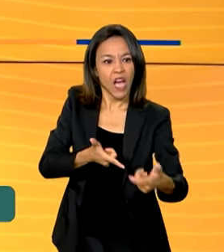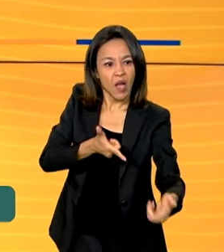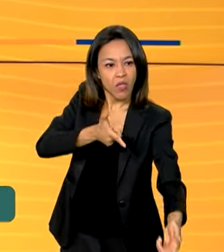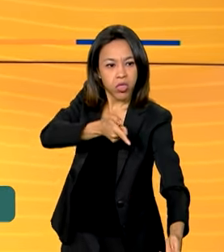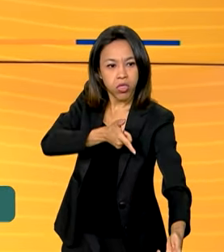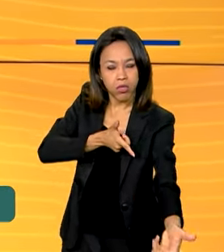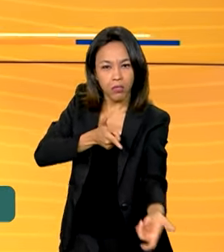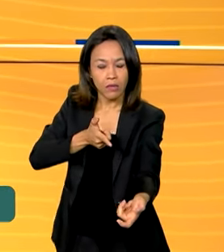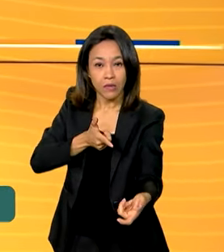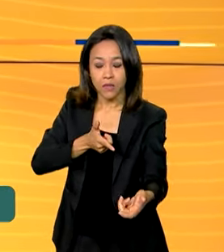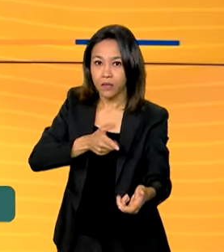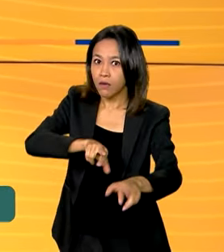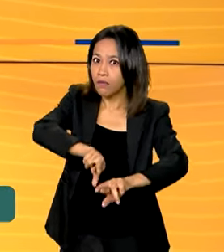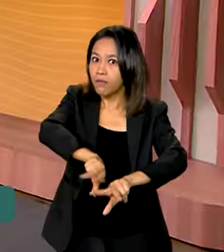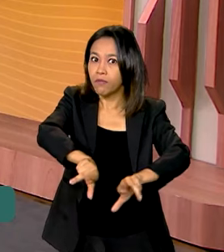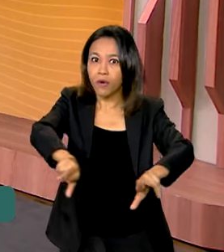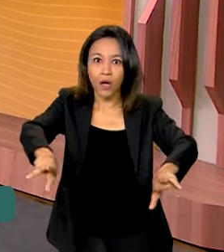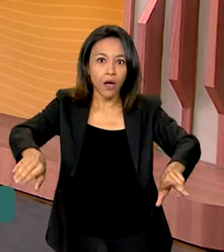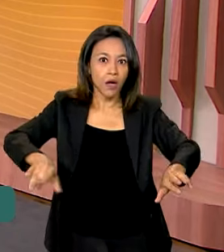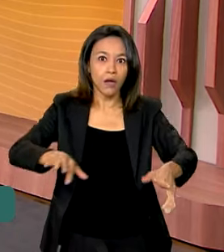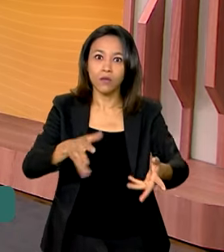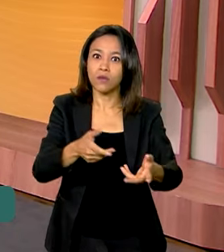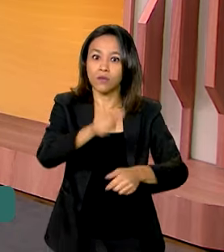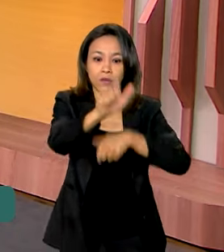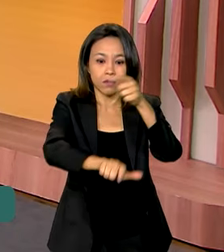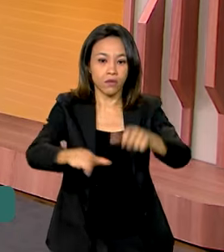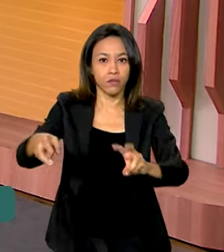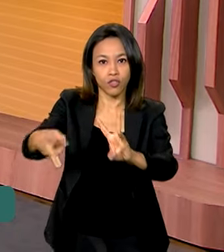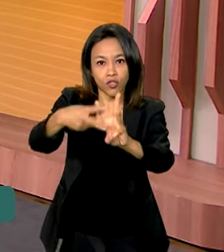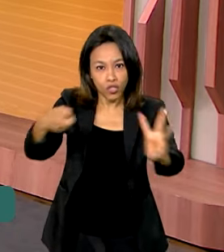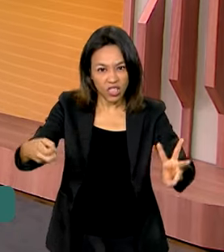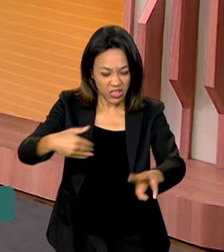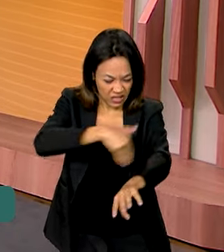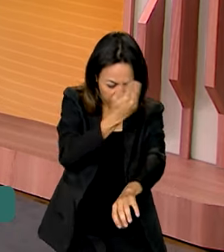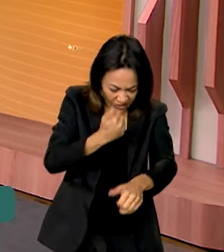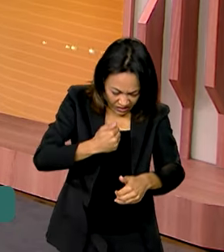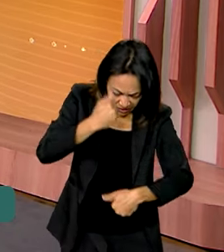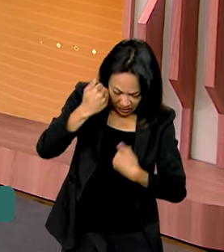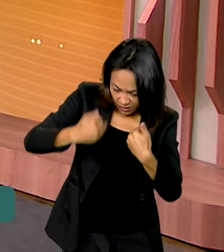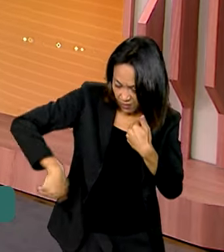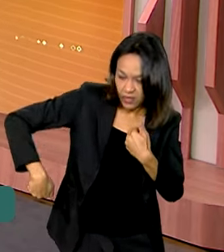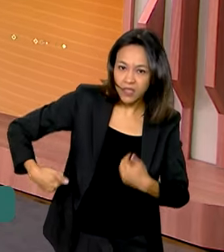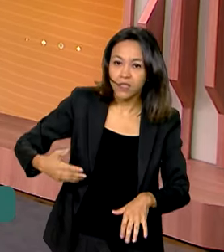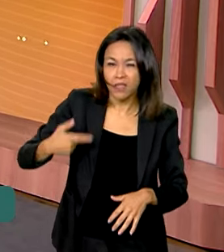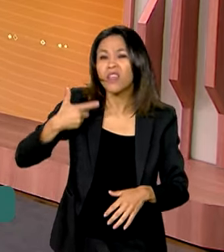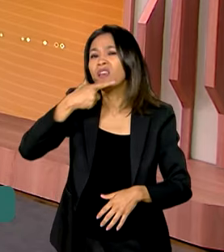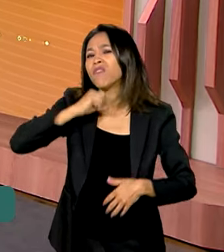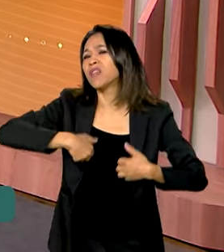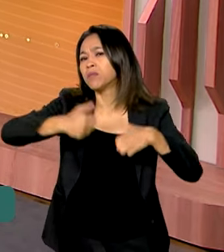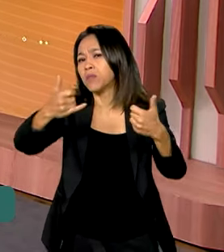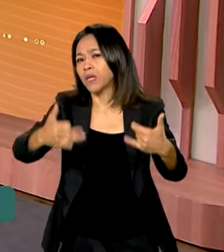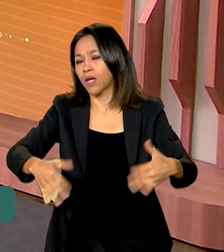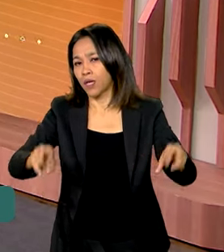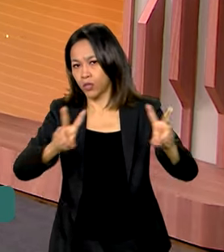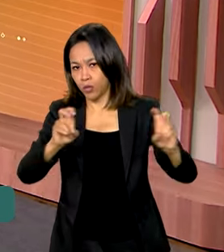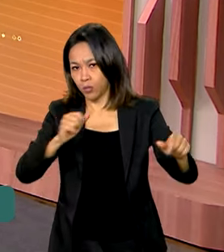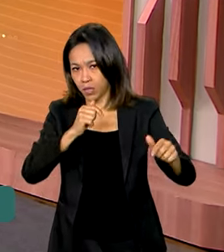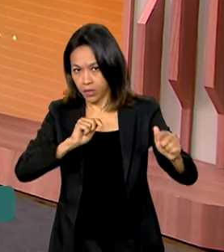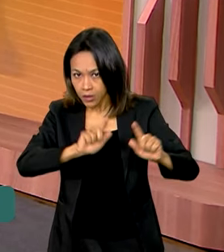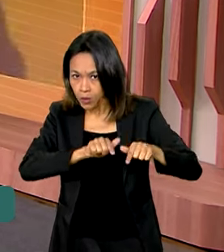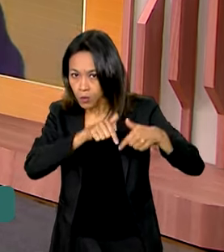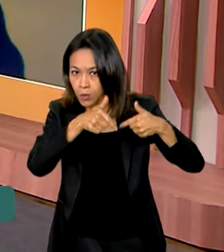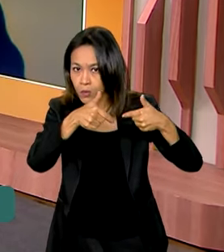diversos indígenas feridos. Quem vai explicar melhor essa iniciativa do governo federal e explicar também como está a